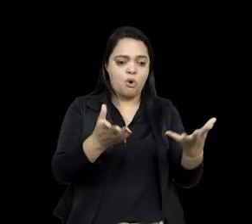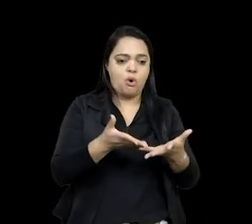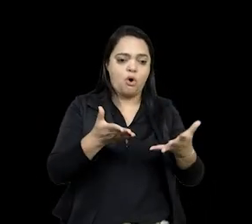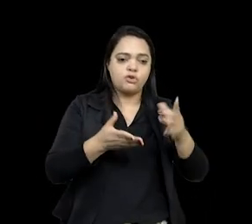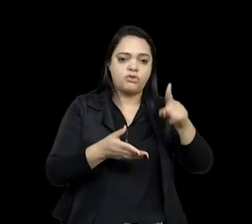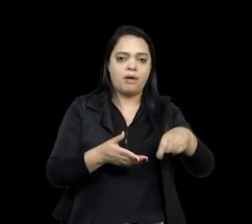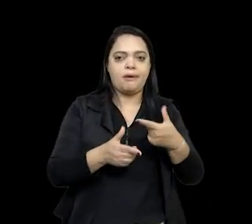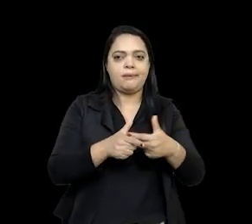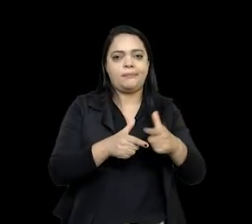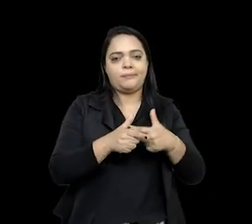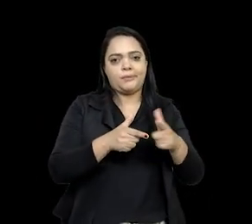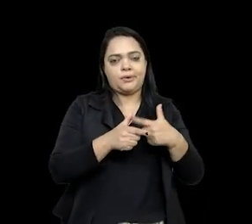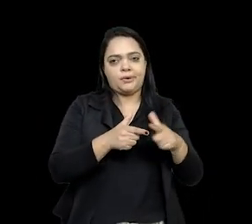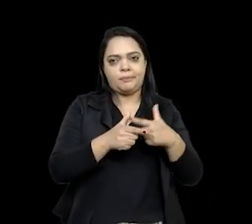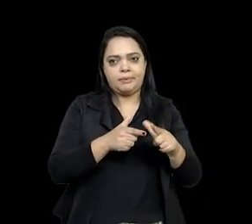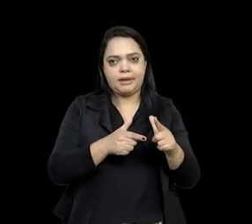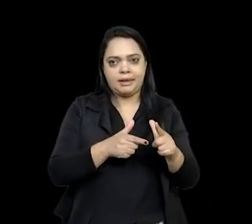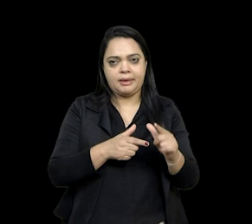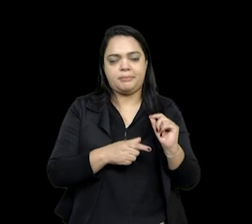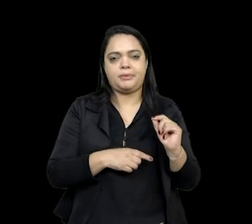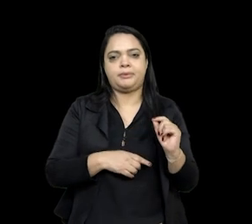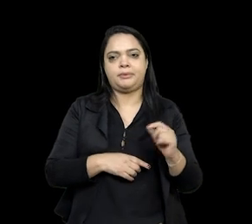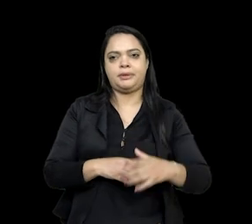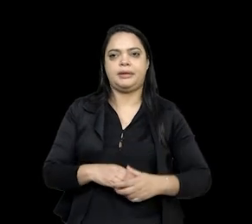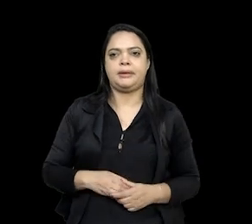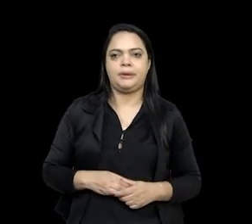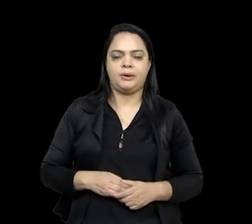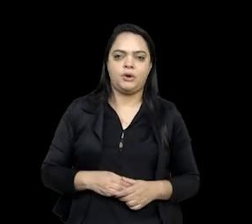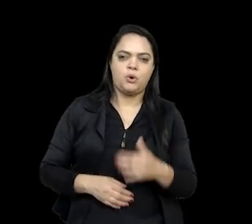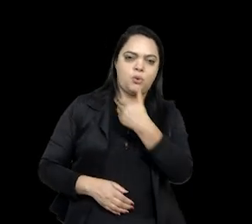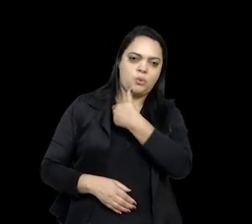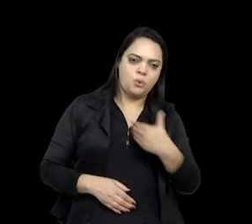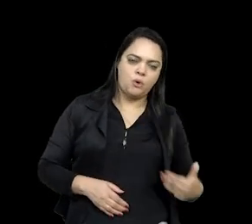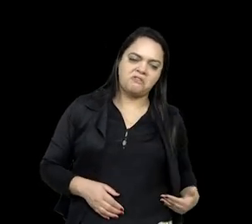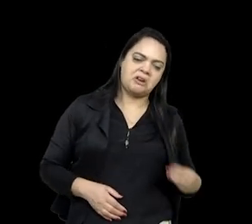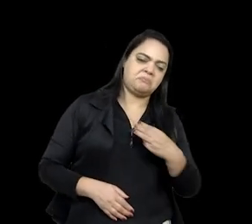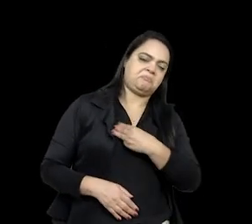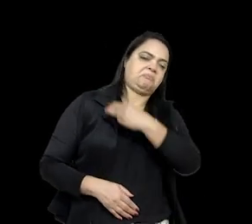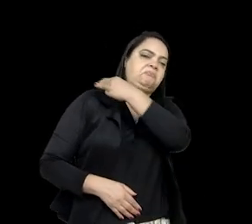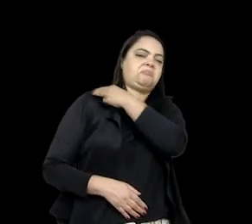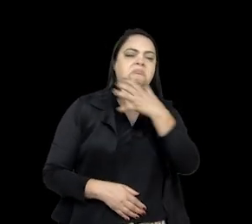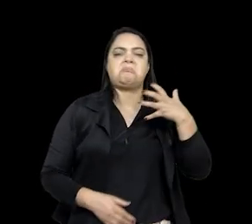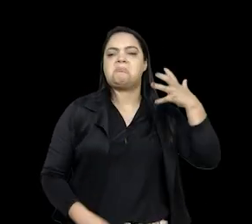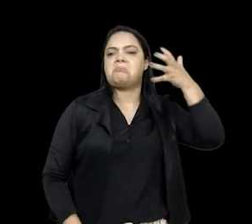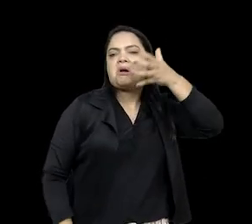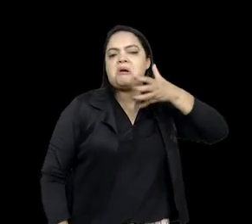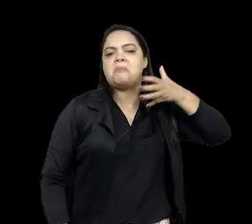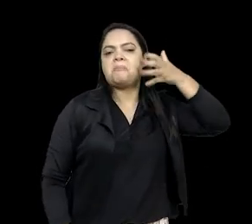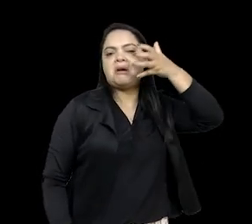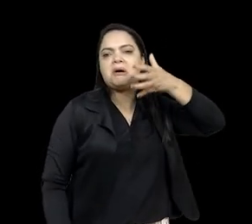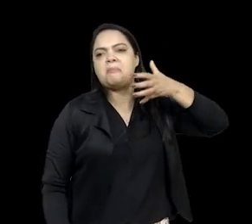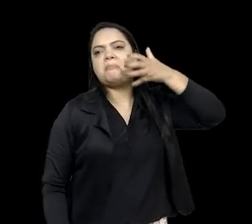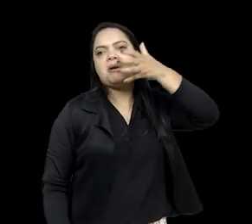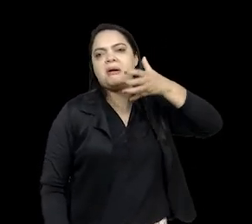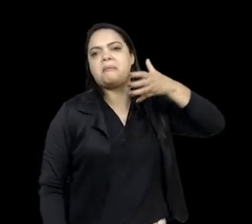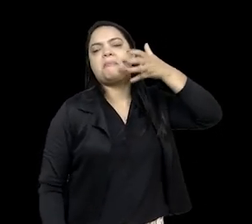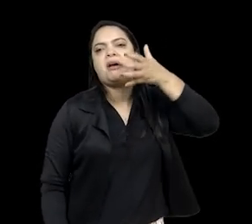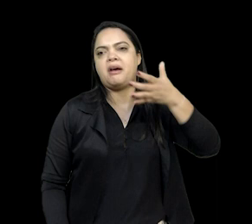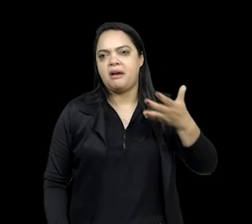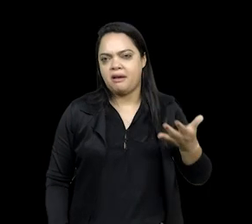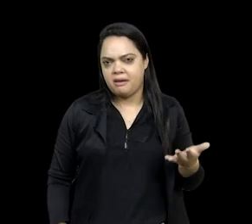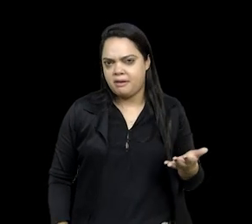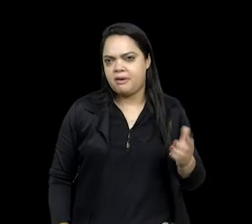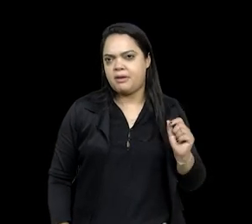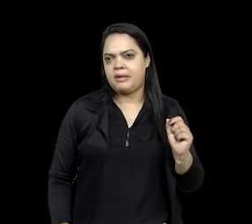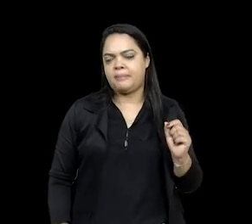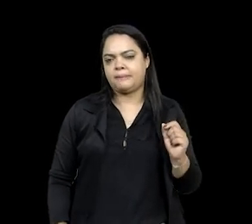avanço para o governo militar, por exemplo. Então, com todos esses discursos, né? Do período da República e do